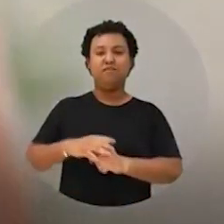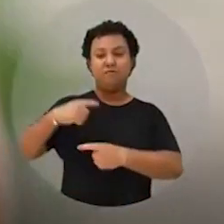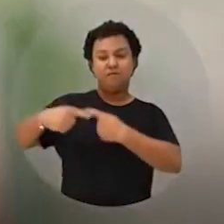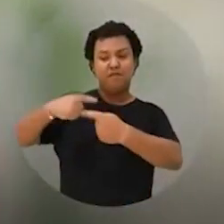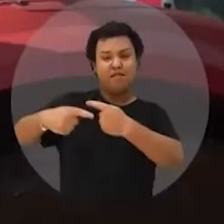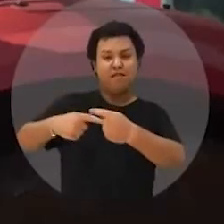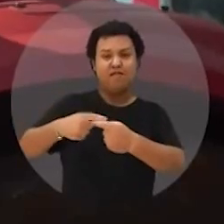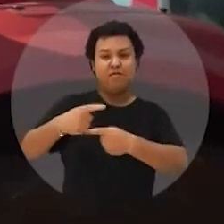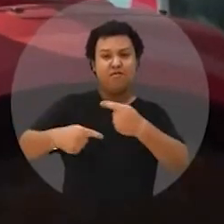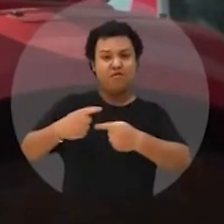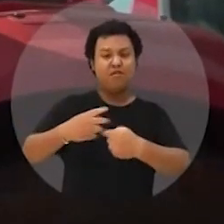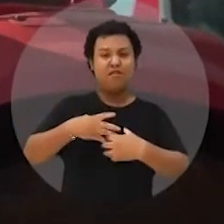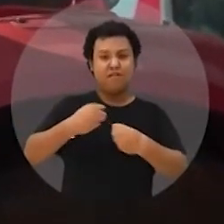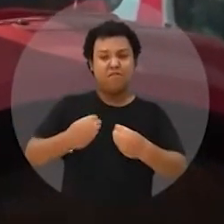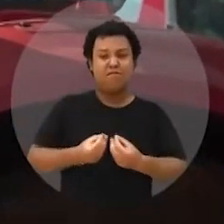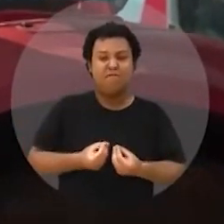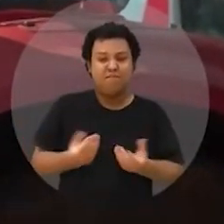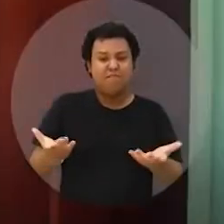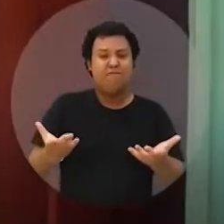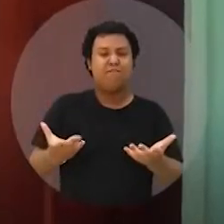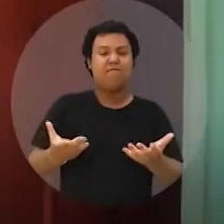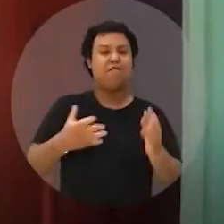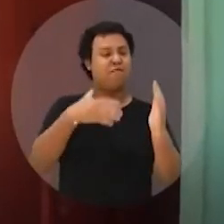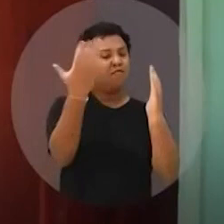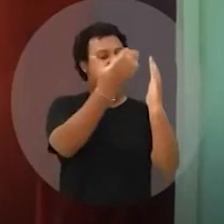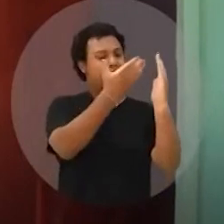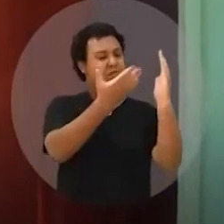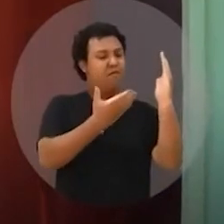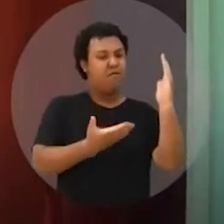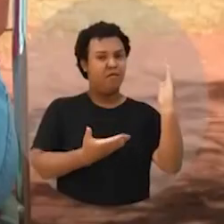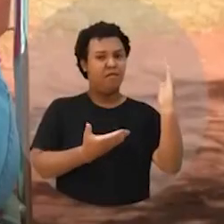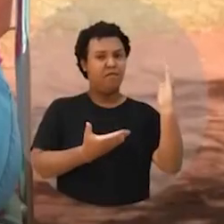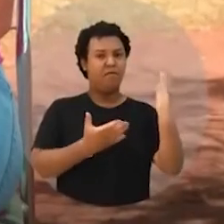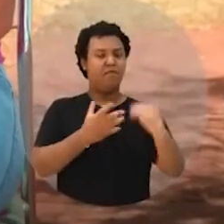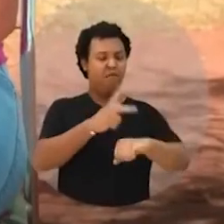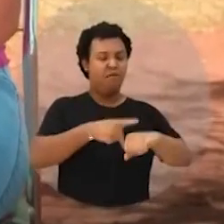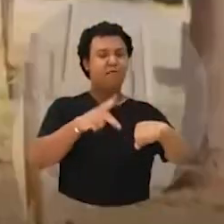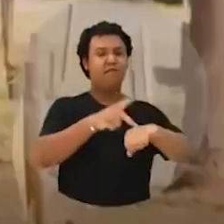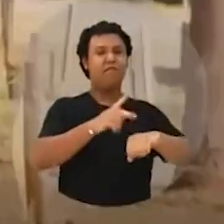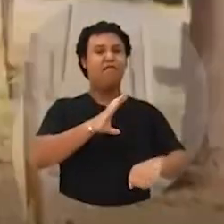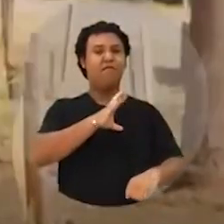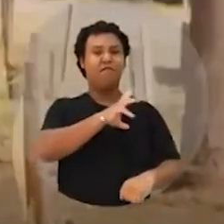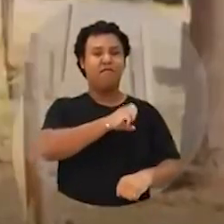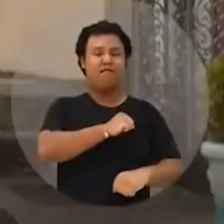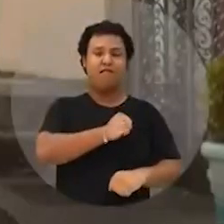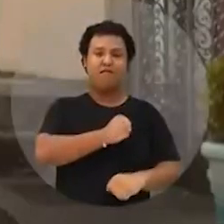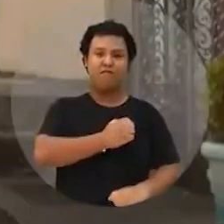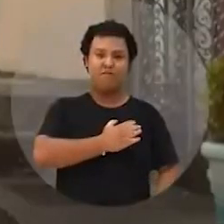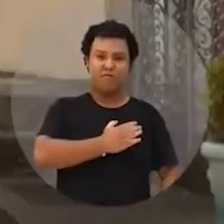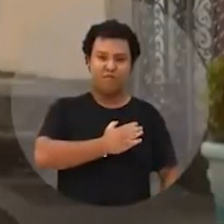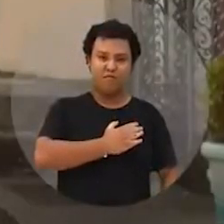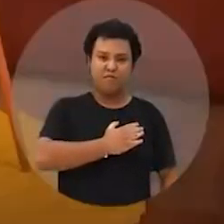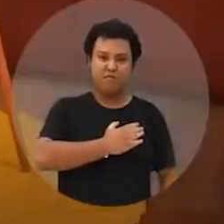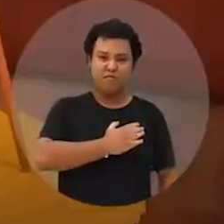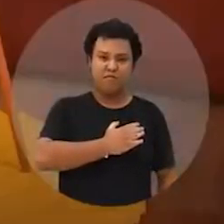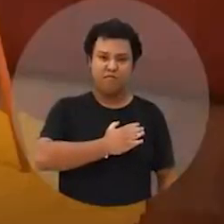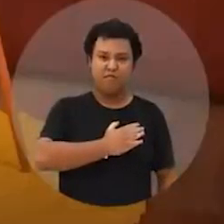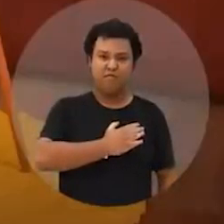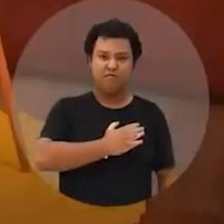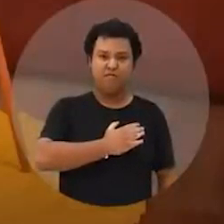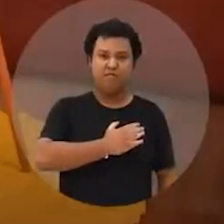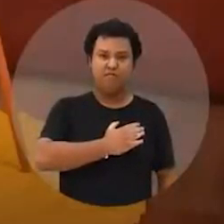Dos filhos deste só mais mãe, gentil, pátria amada, Brasil.